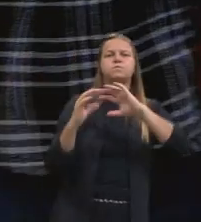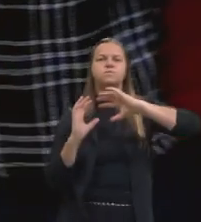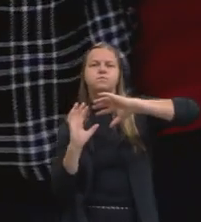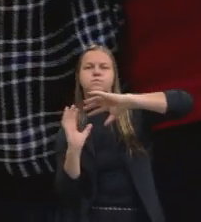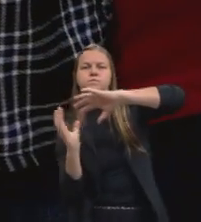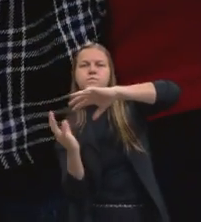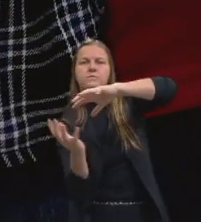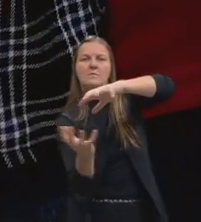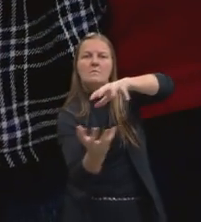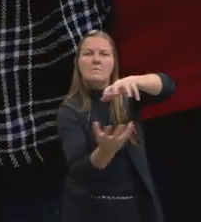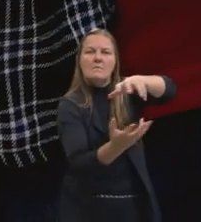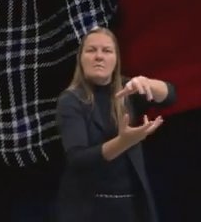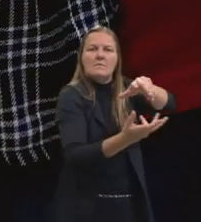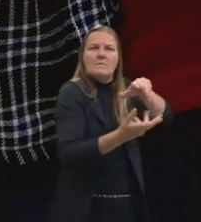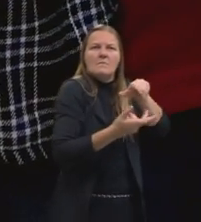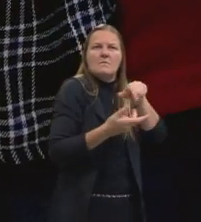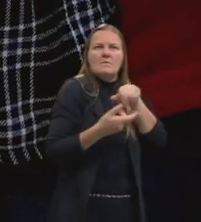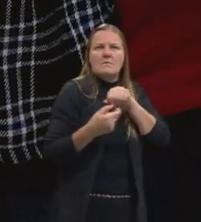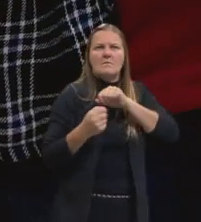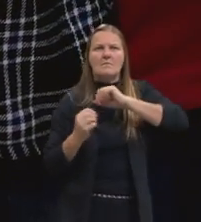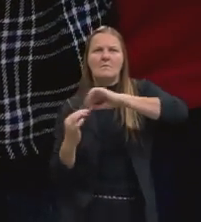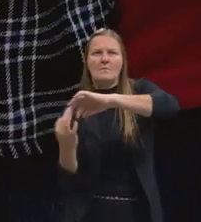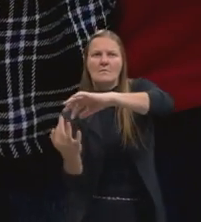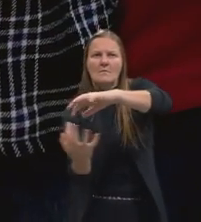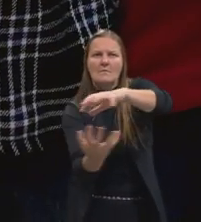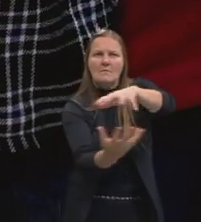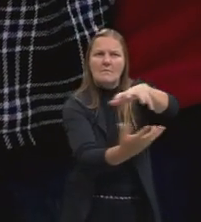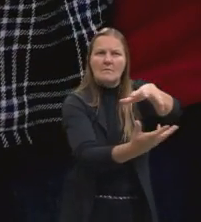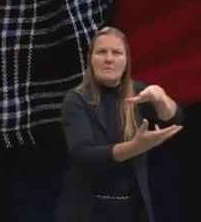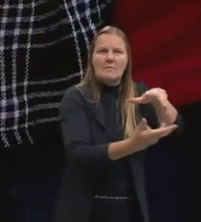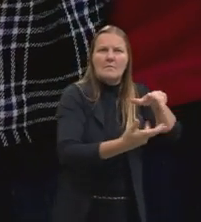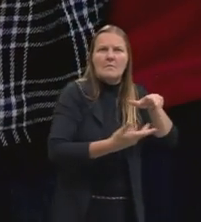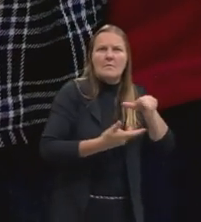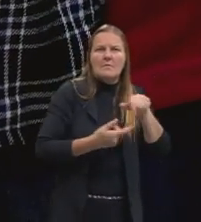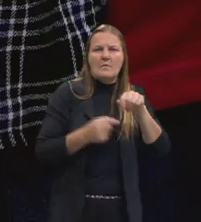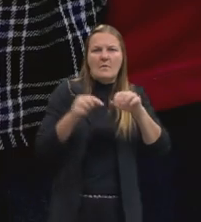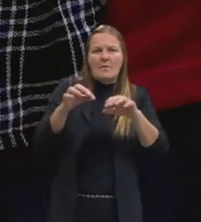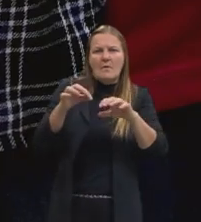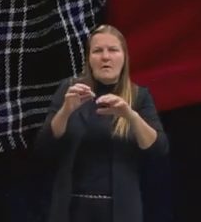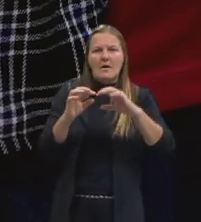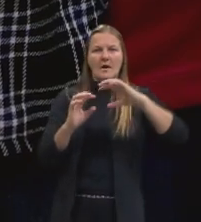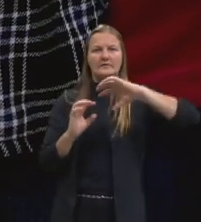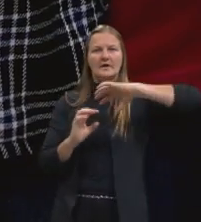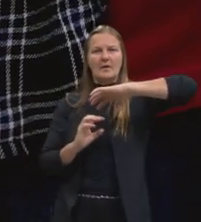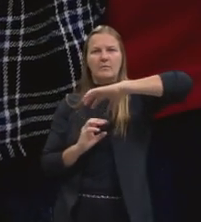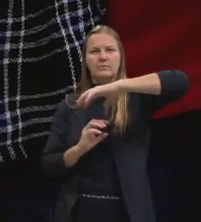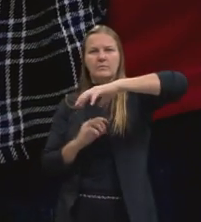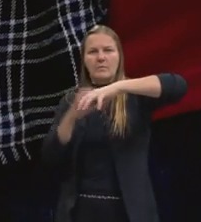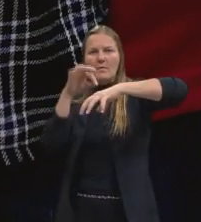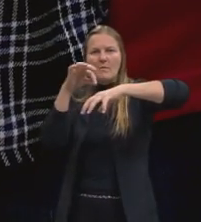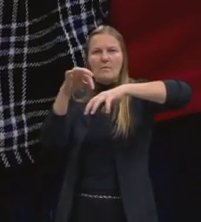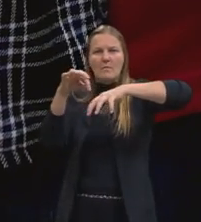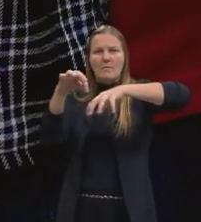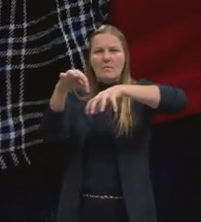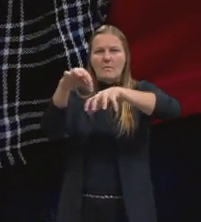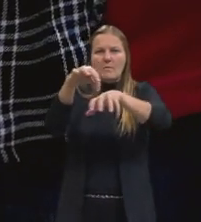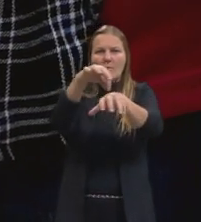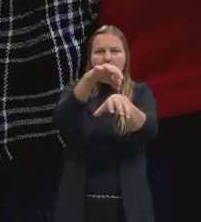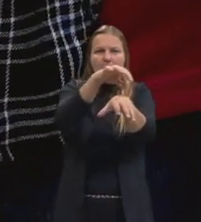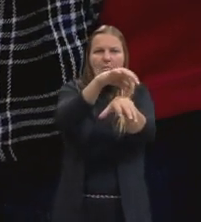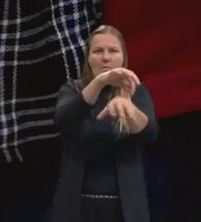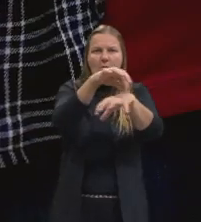rotação. Aí, se eu pegar aqui, ó, eu vou fazer o movimento reto, e a Terra, ó, tá se movimentando, embaixo, ó.